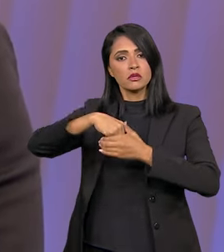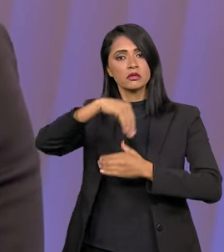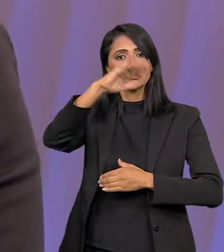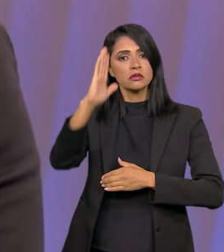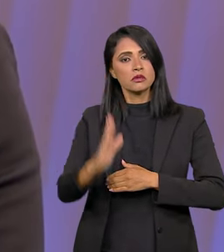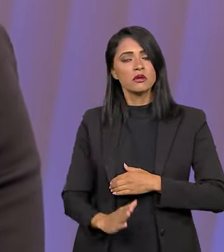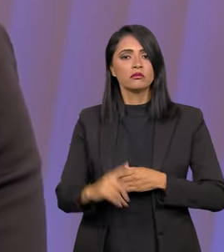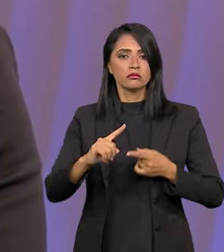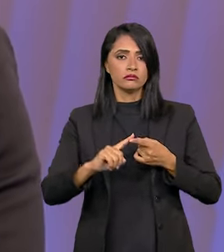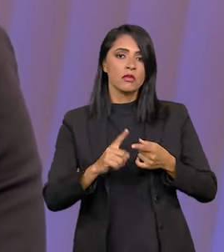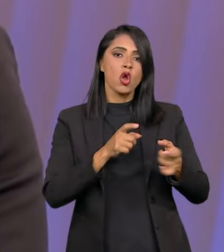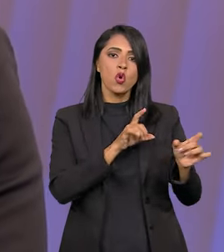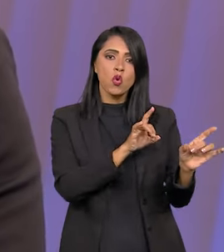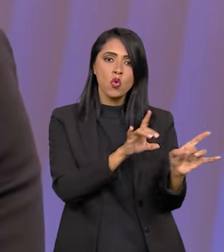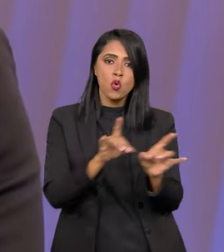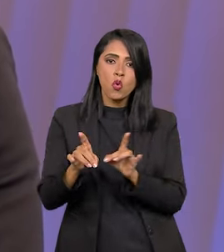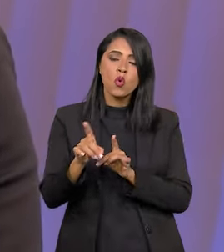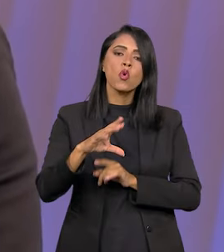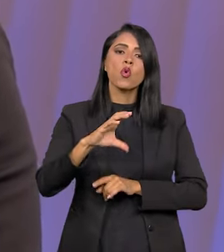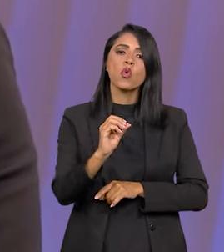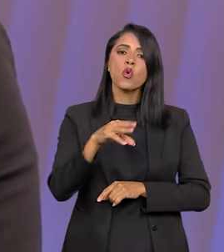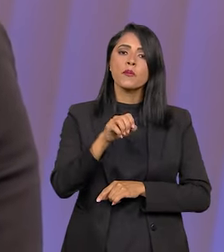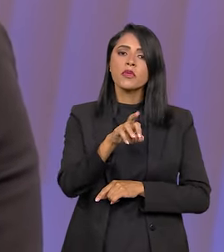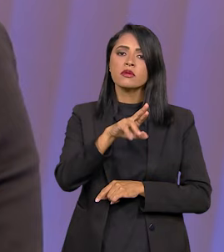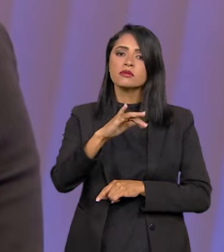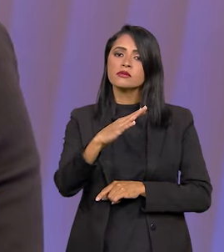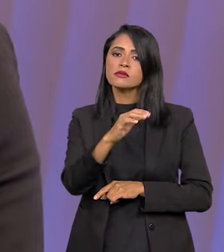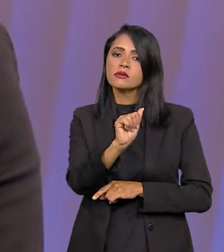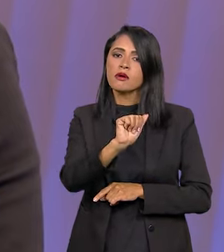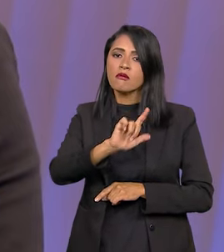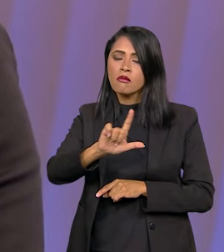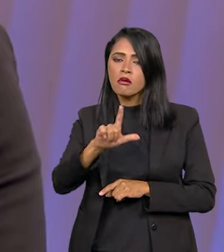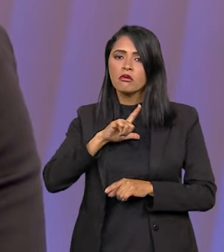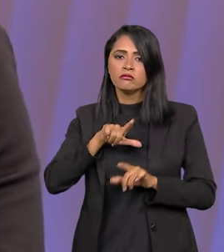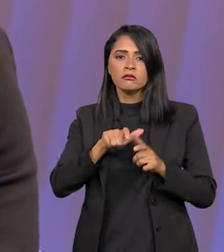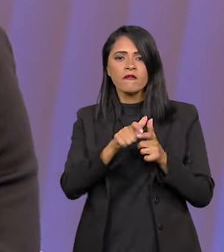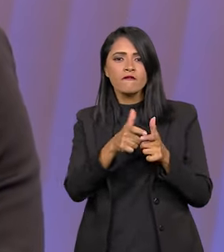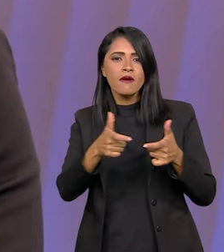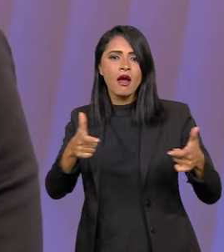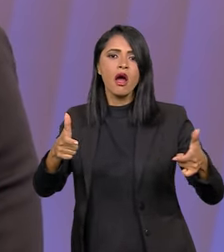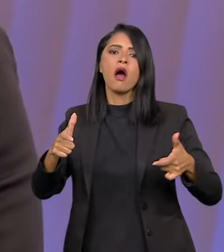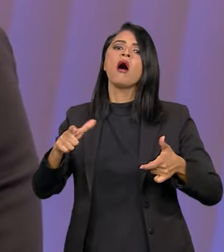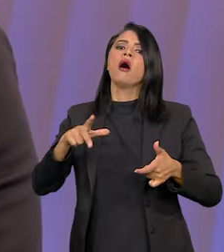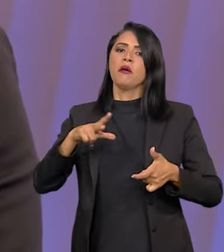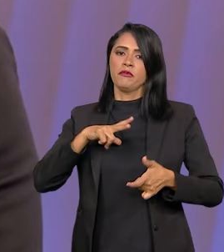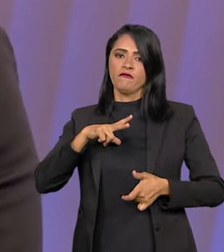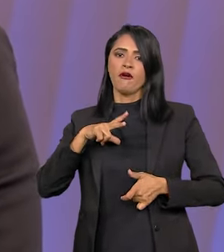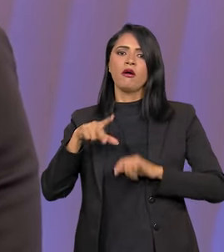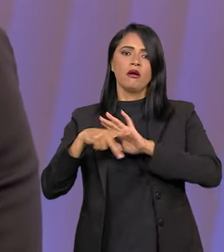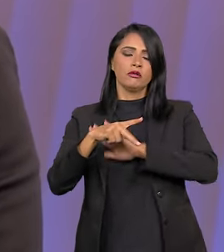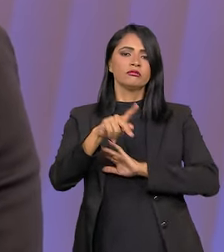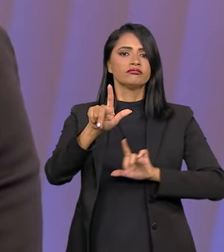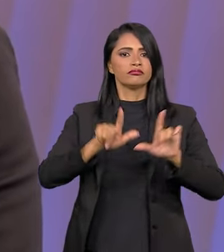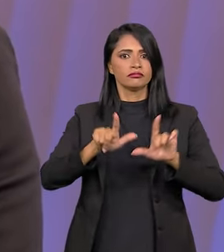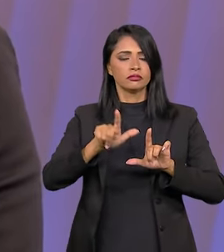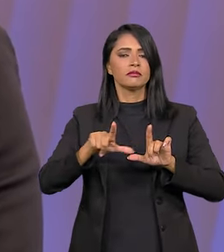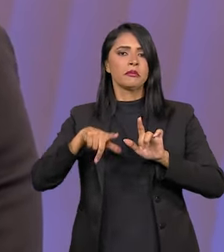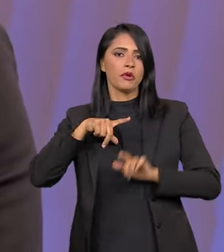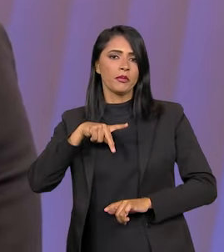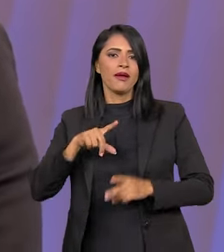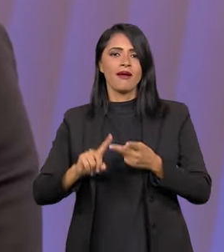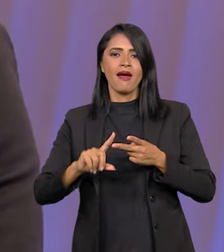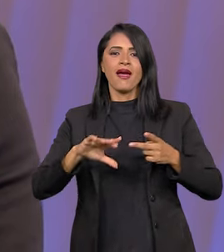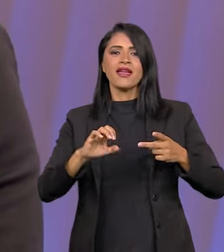A comunicação que a gente chama comercial, que são os grandes conglomerados privados de comunicação.